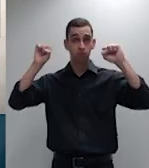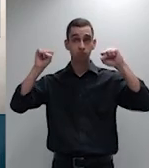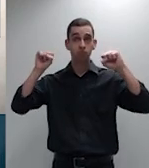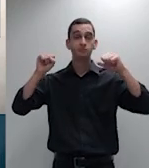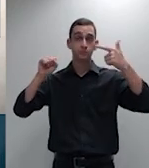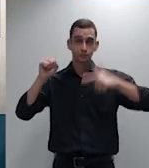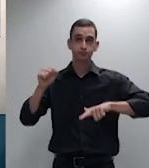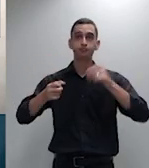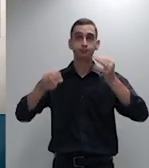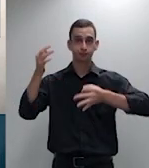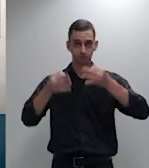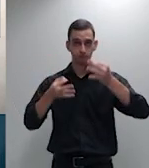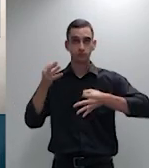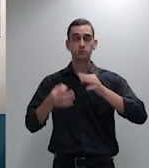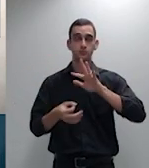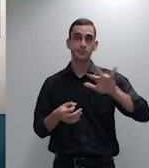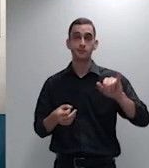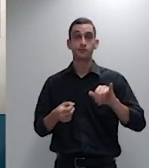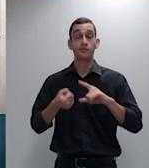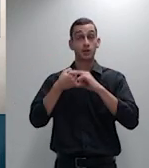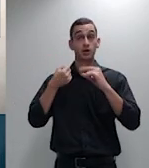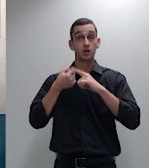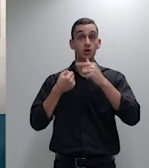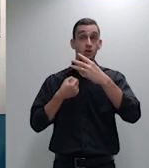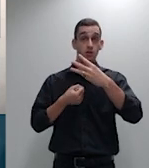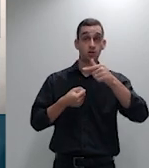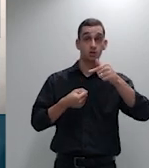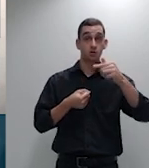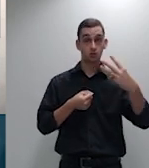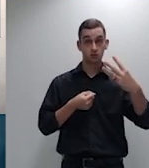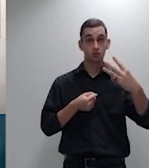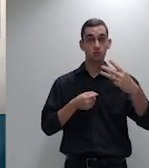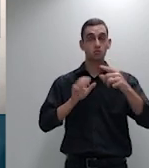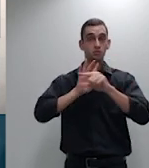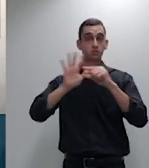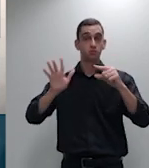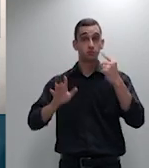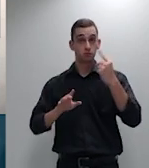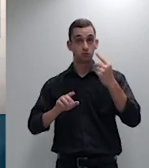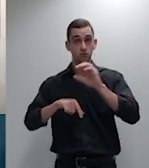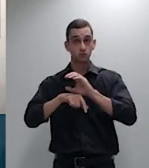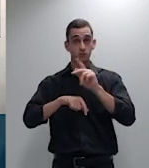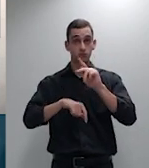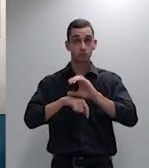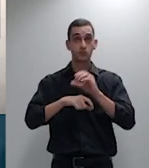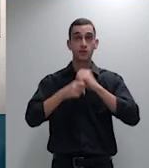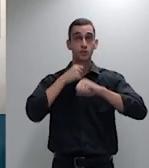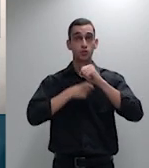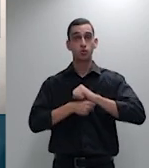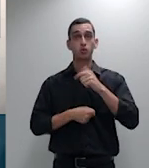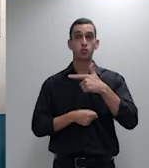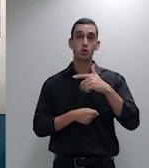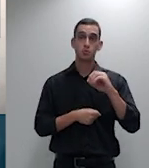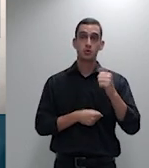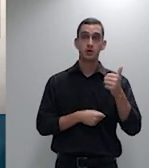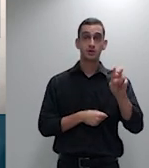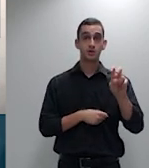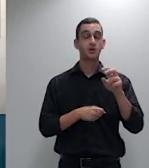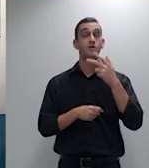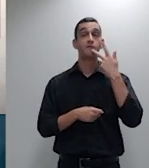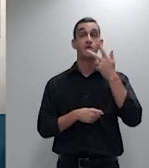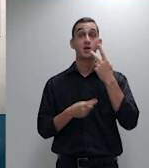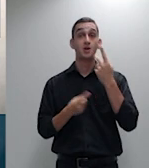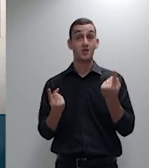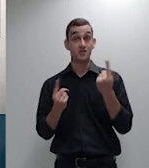373 parágrafo primeiro CPC 2015 a inversão do ônus da prova passou a depender de